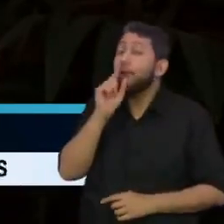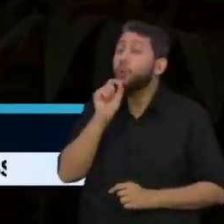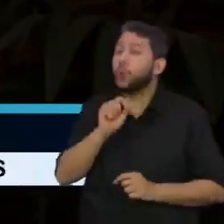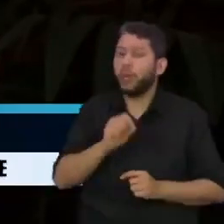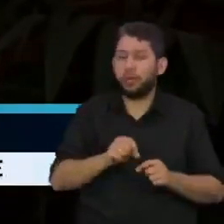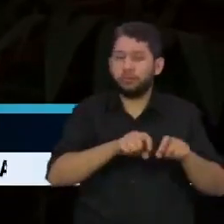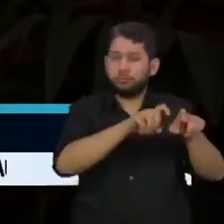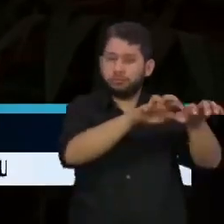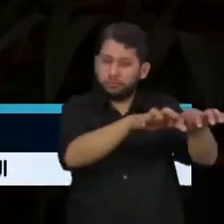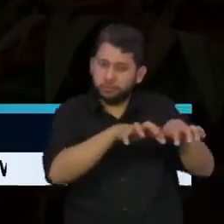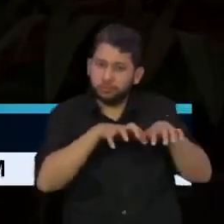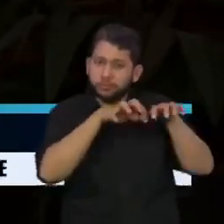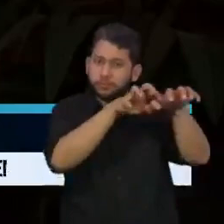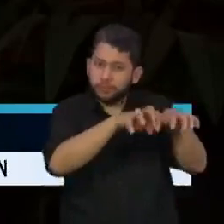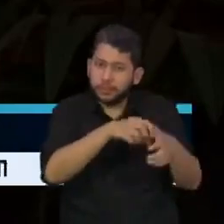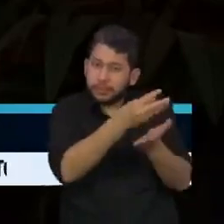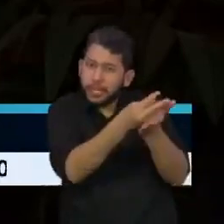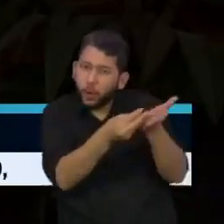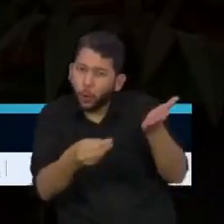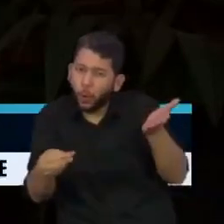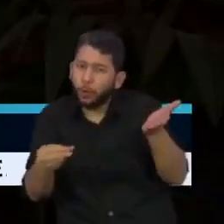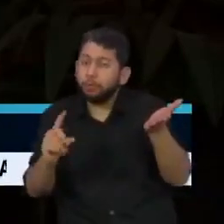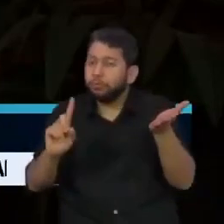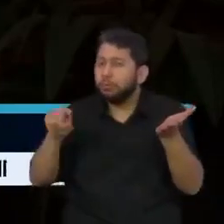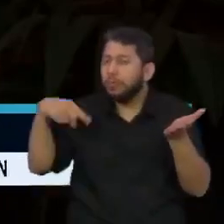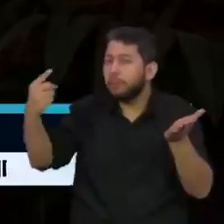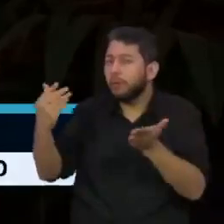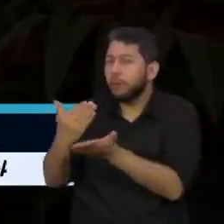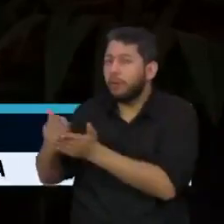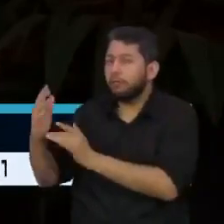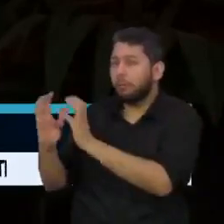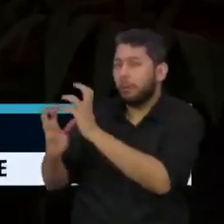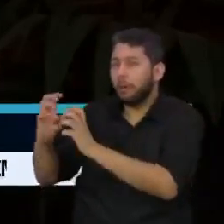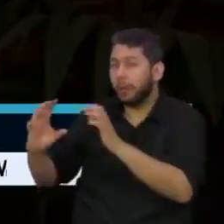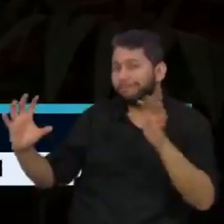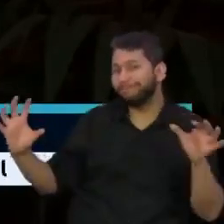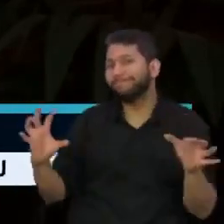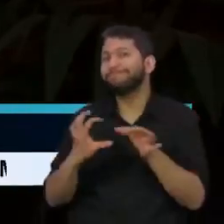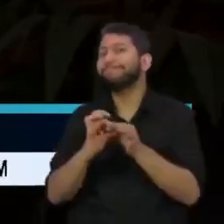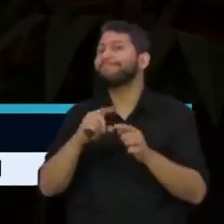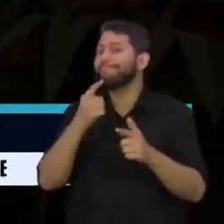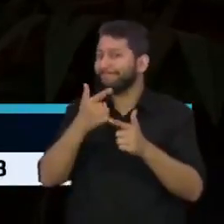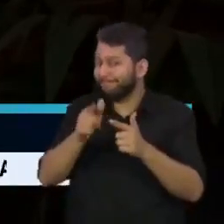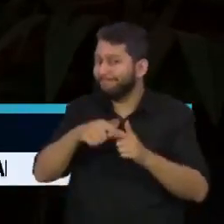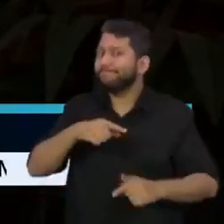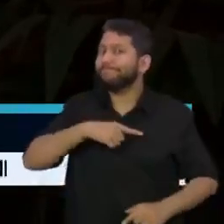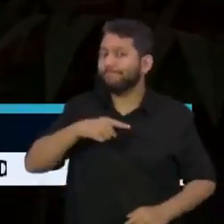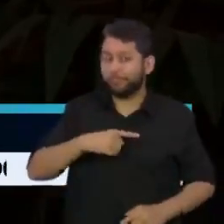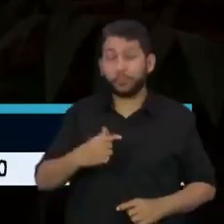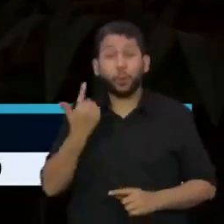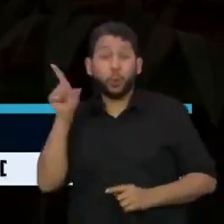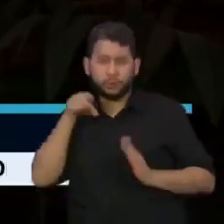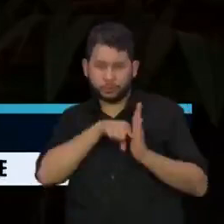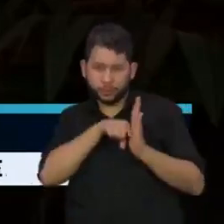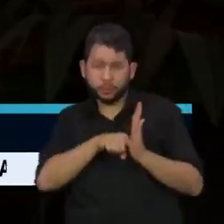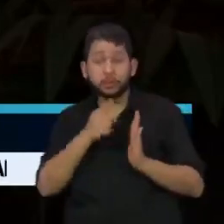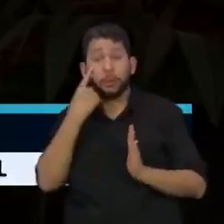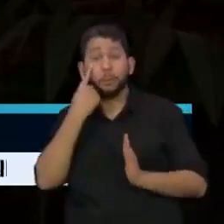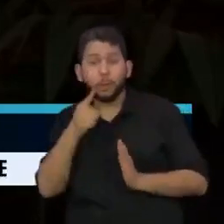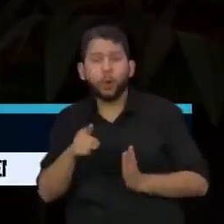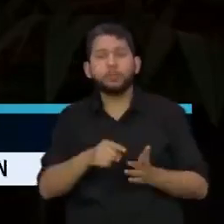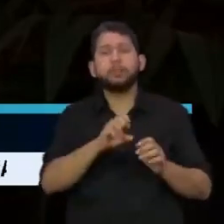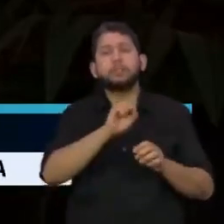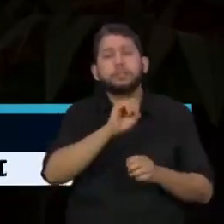extração de minério e a ocorrência de conflitos. Outra pesquisa inédita ajuda a mapear o tamanho do impacto causado pela